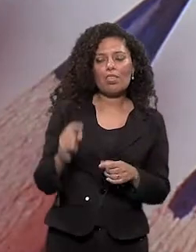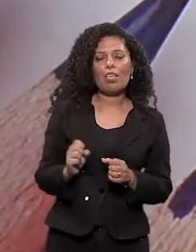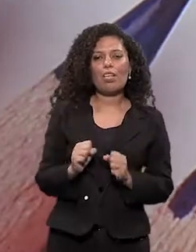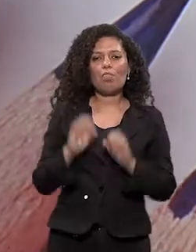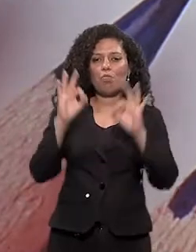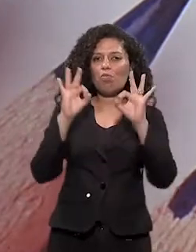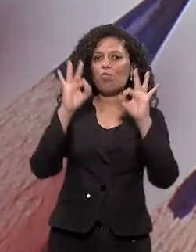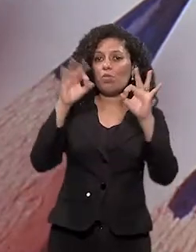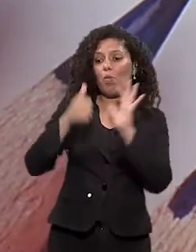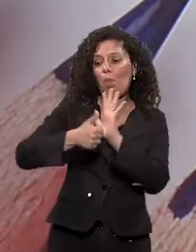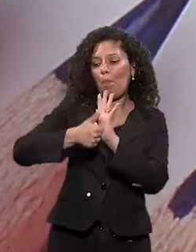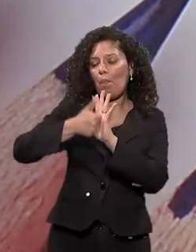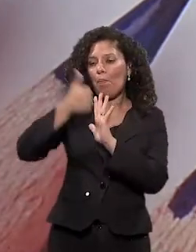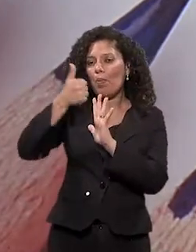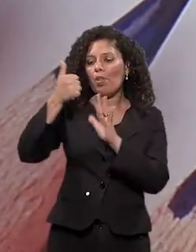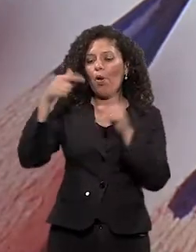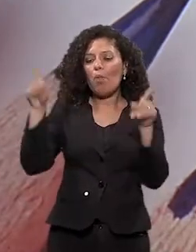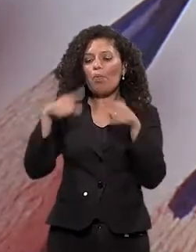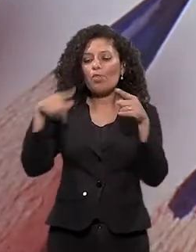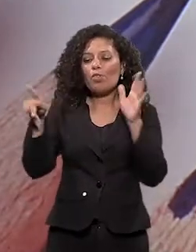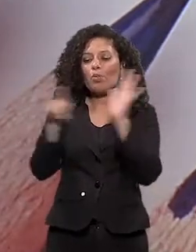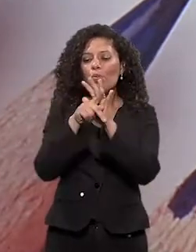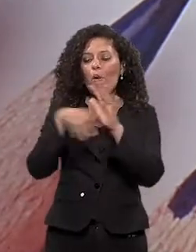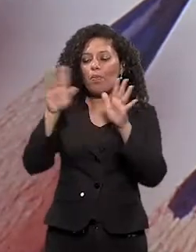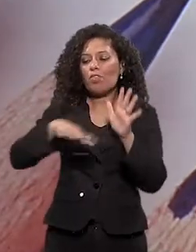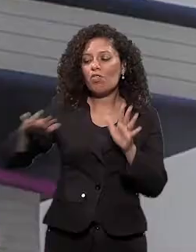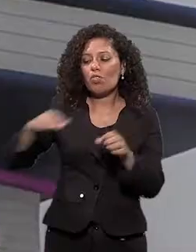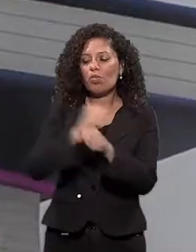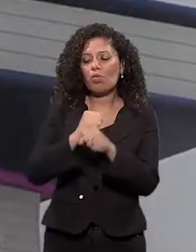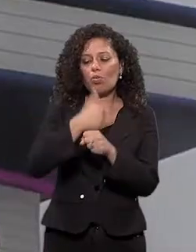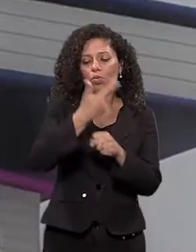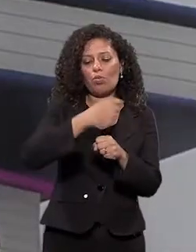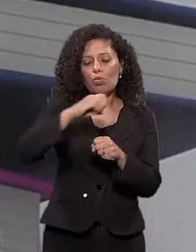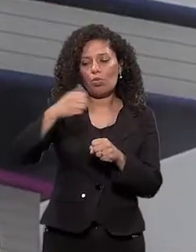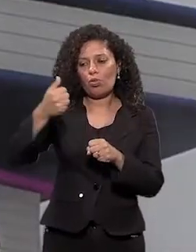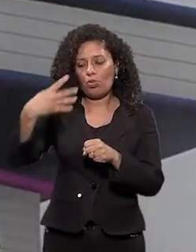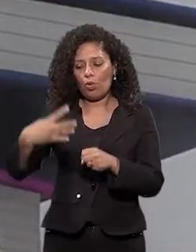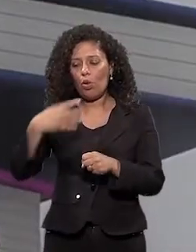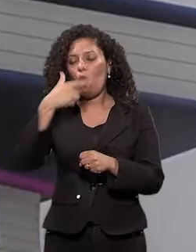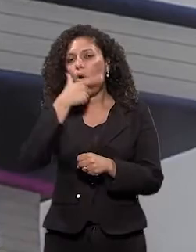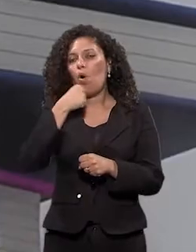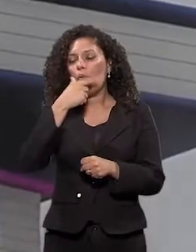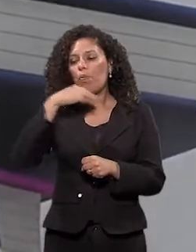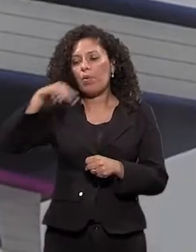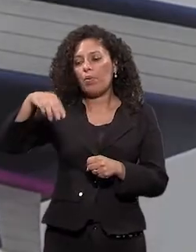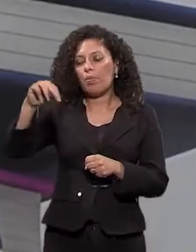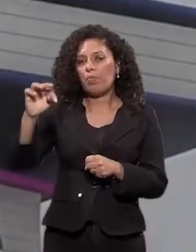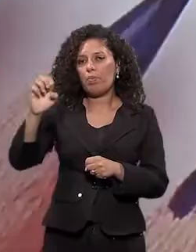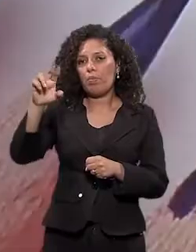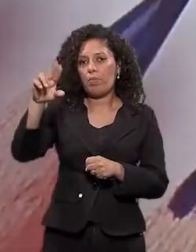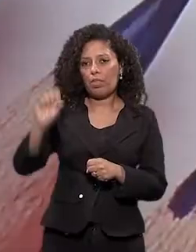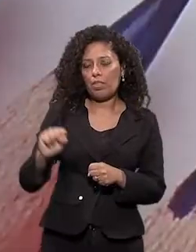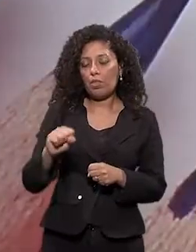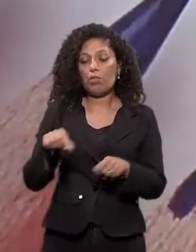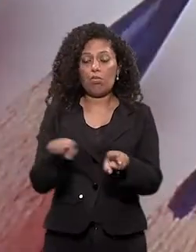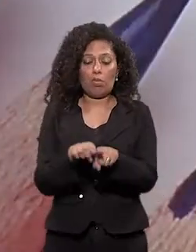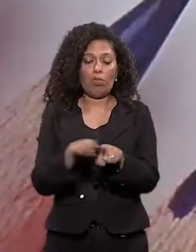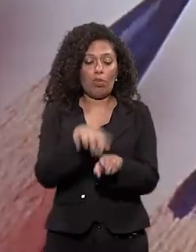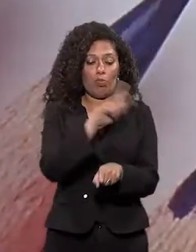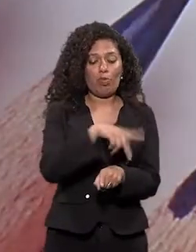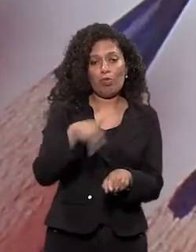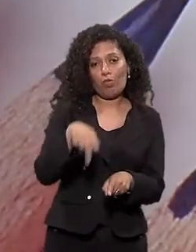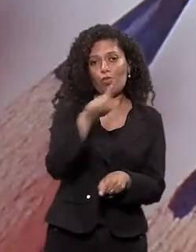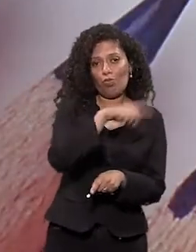Brasileira como Melhor Disco Infantil de 2014, Matheus Reis de Souza Xavier, e o educador